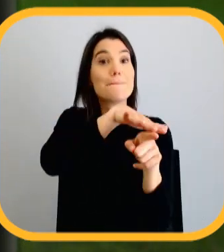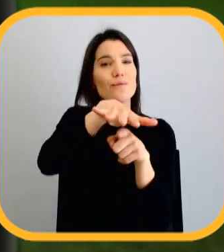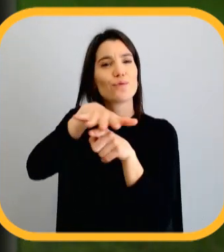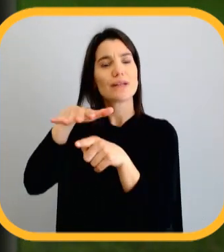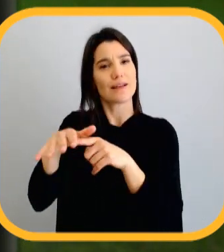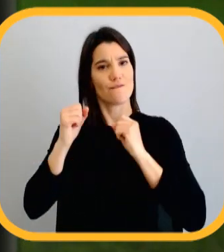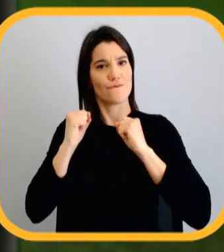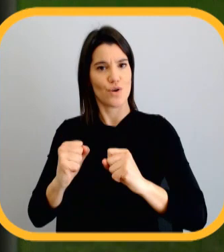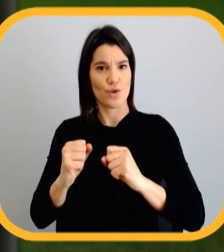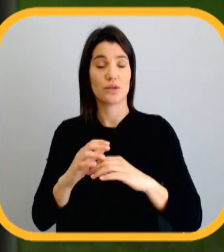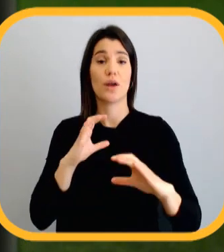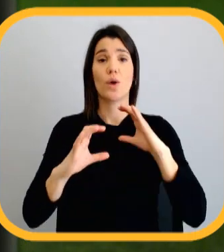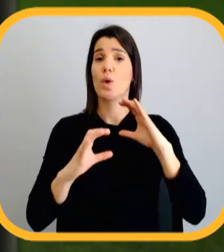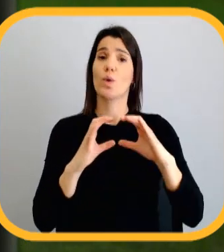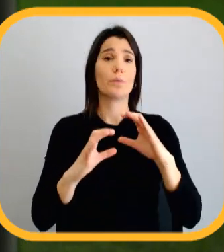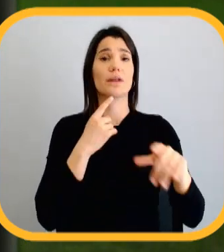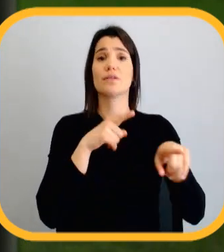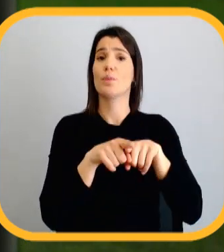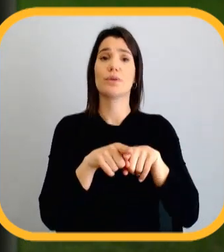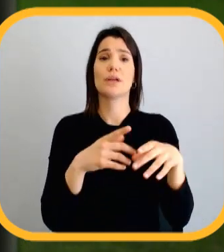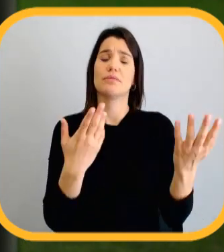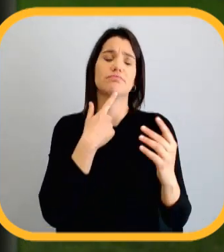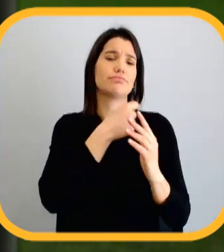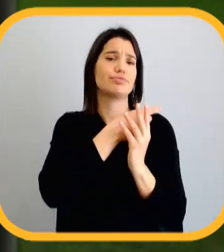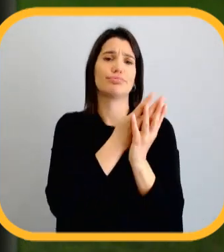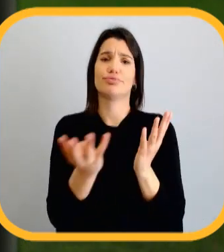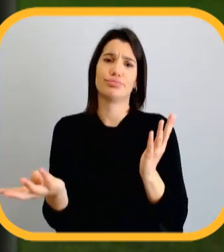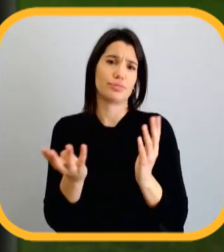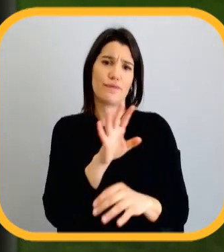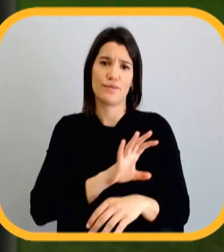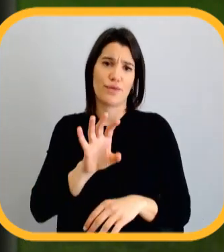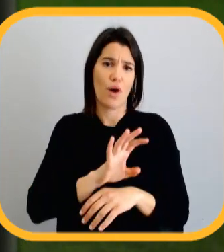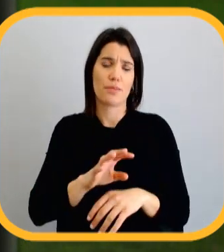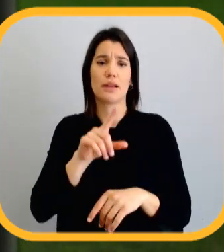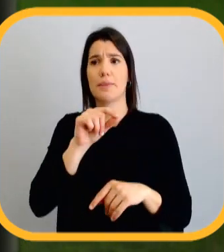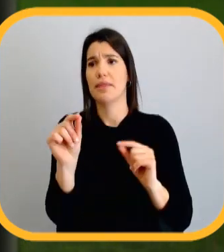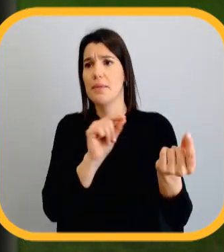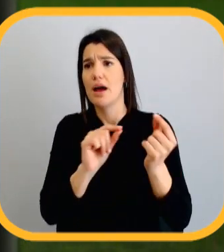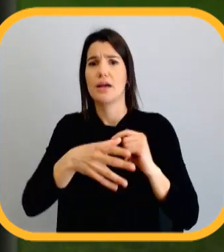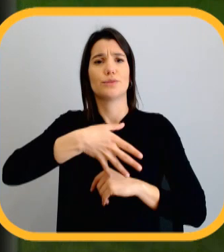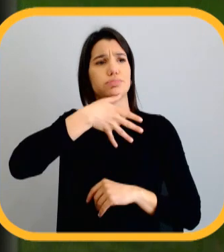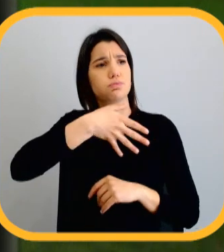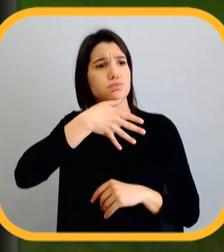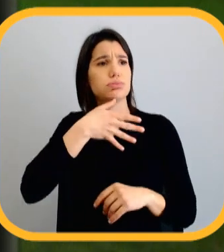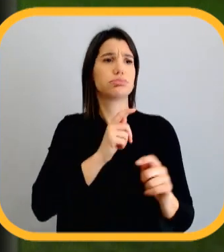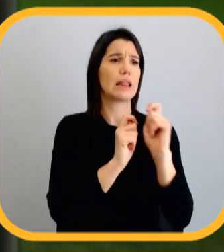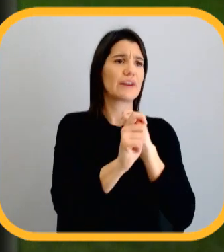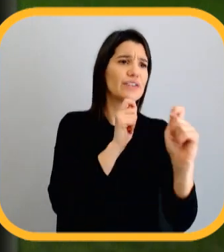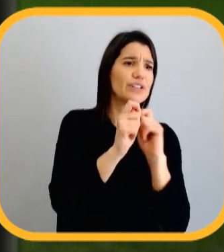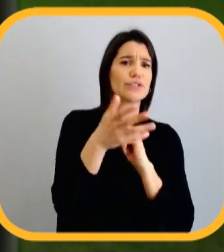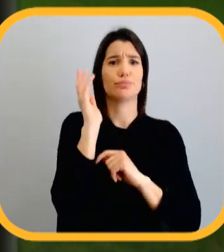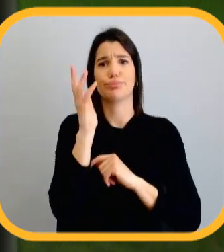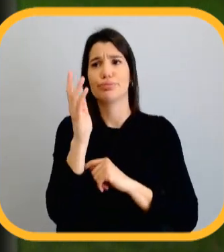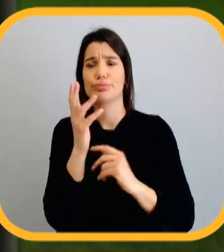para persuadir os eleitores, enquanto a comunicação política engloba uma variedade de instrumentos, incluindo debates, discursos,